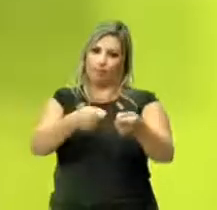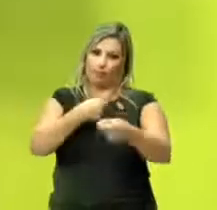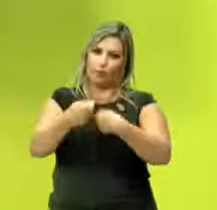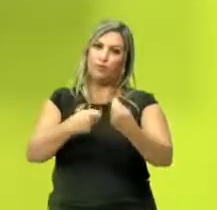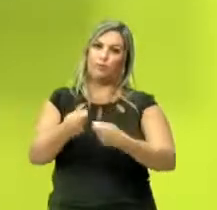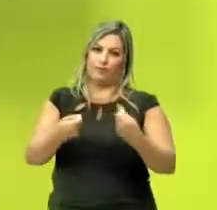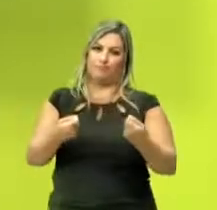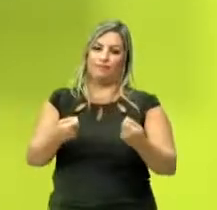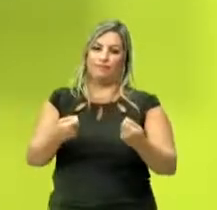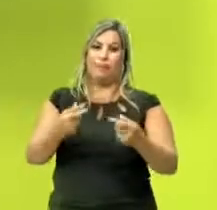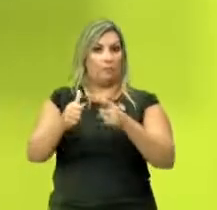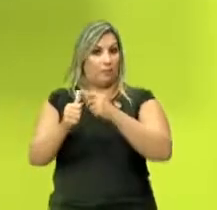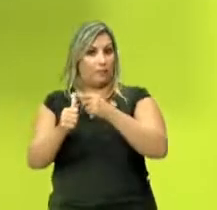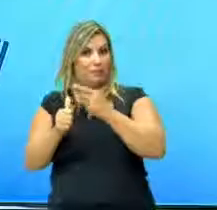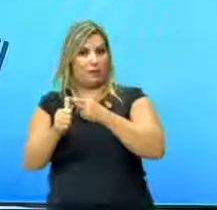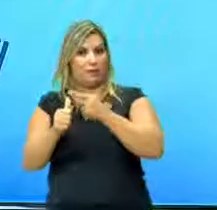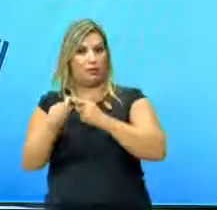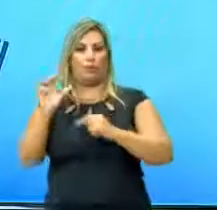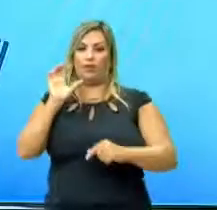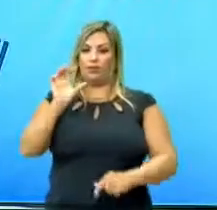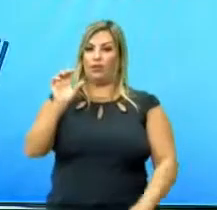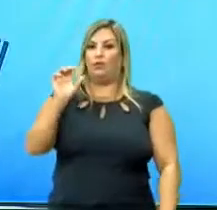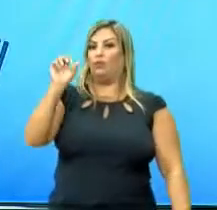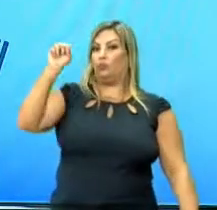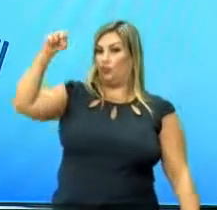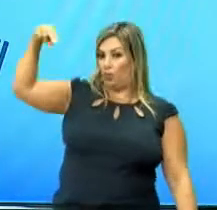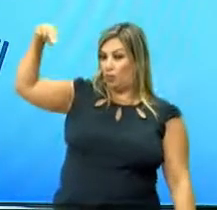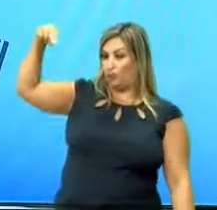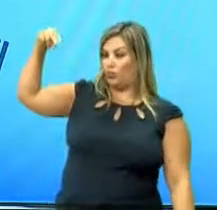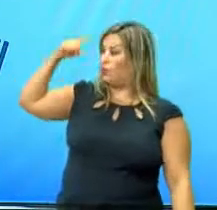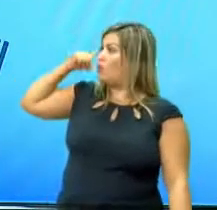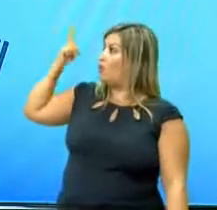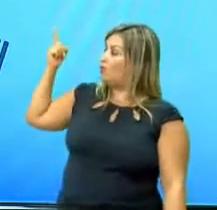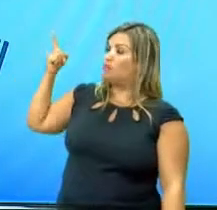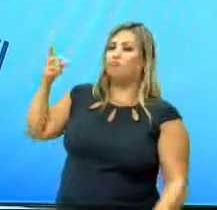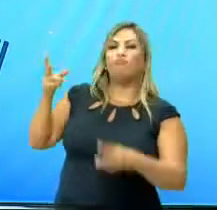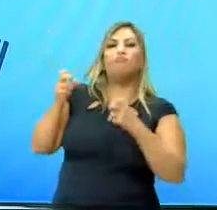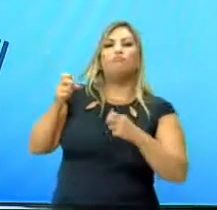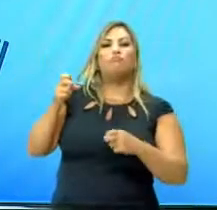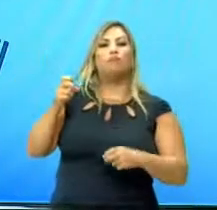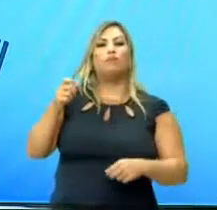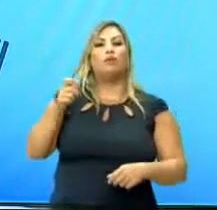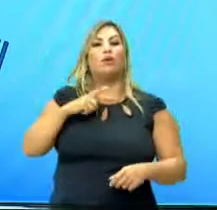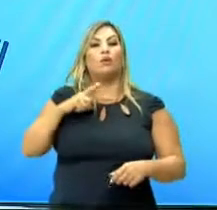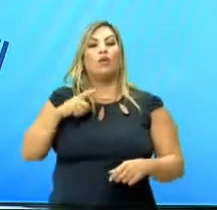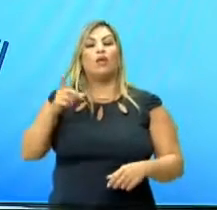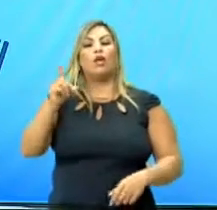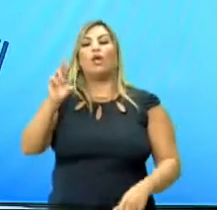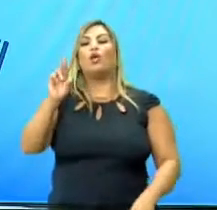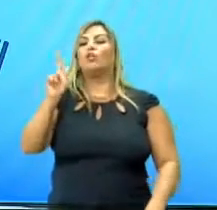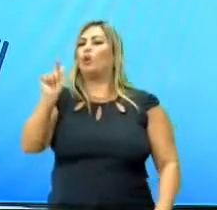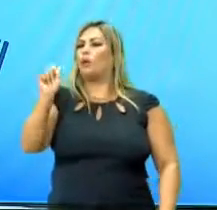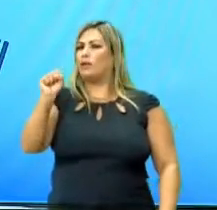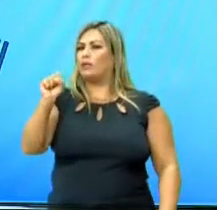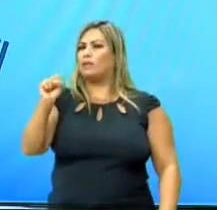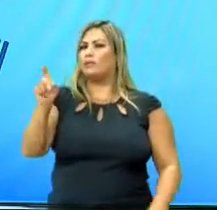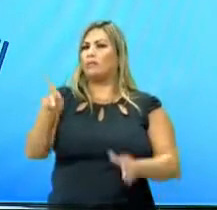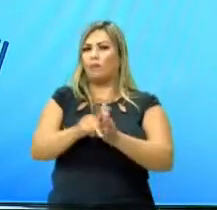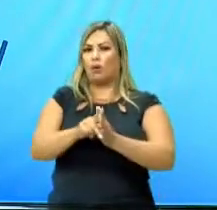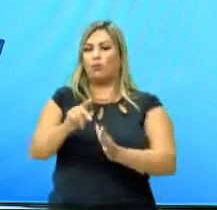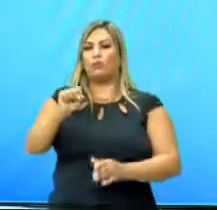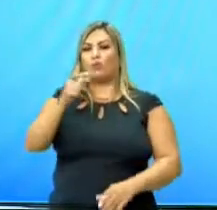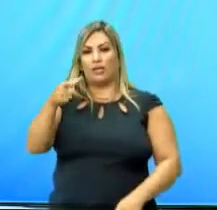esse território. Primeiro, lá na região norte, o a gente vai ver ali? As chamadas drogas do sertão. Então, muitos